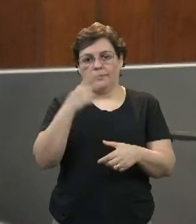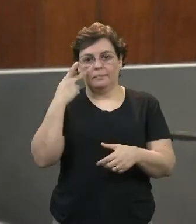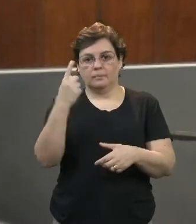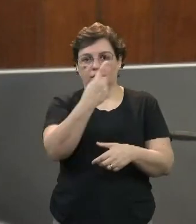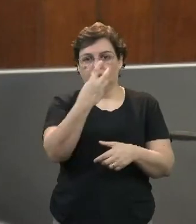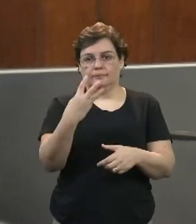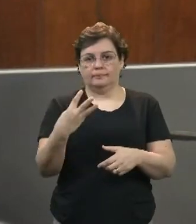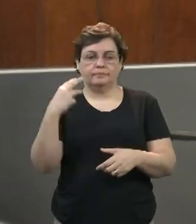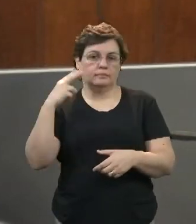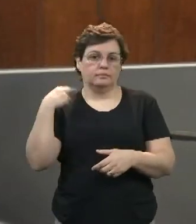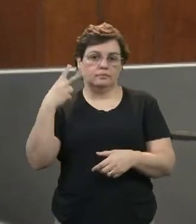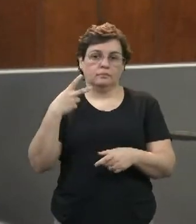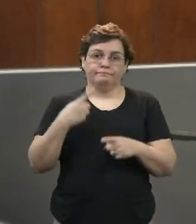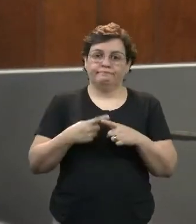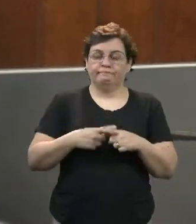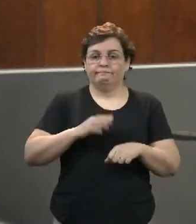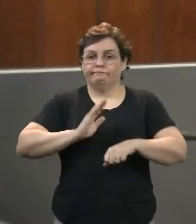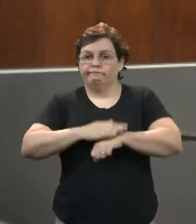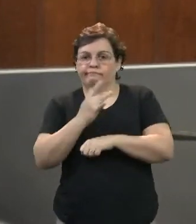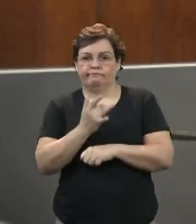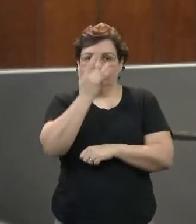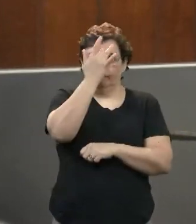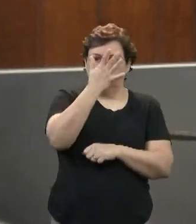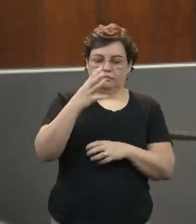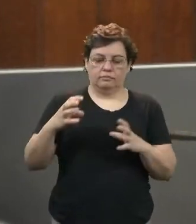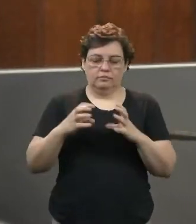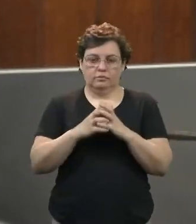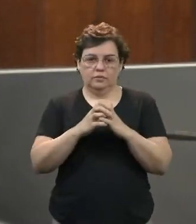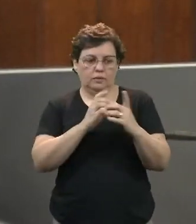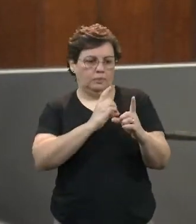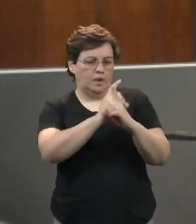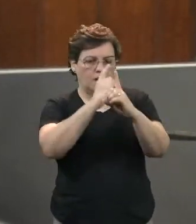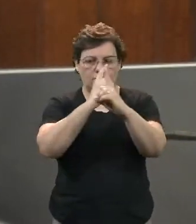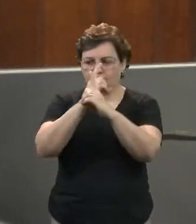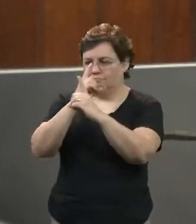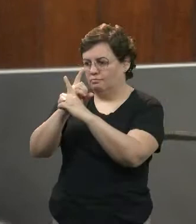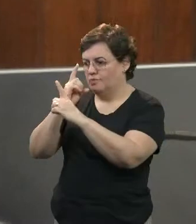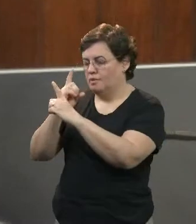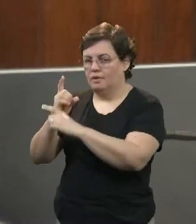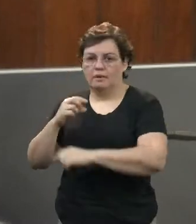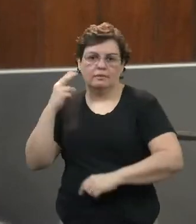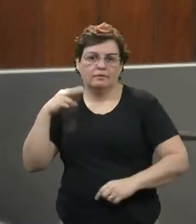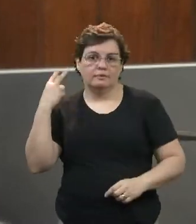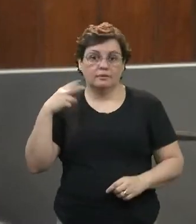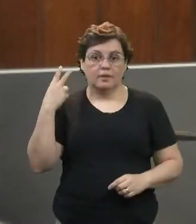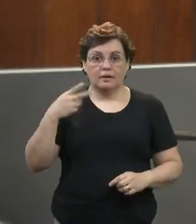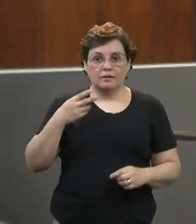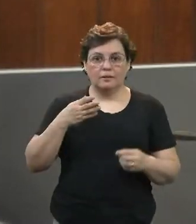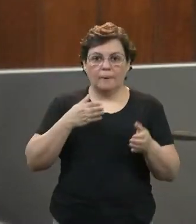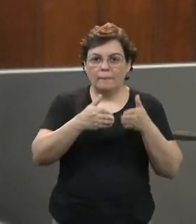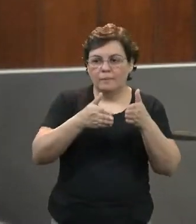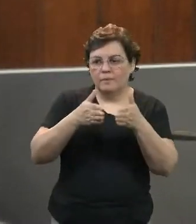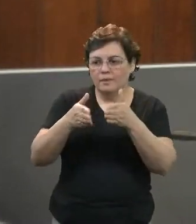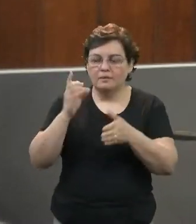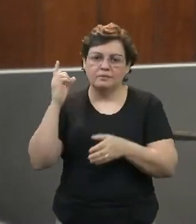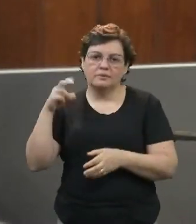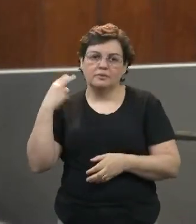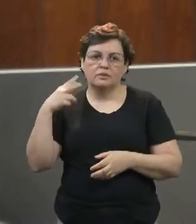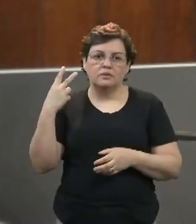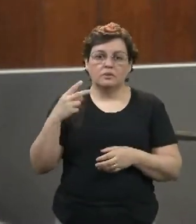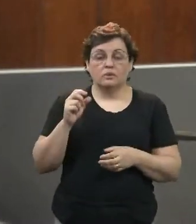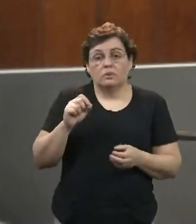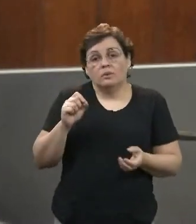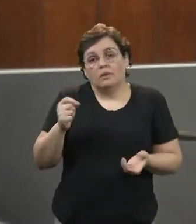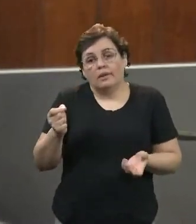vereadores. Porque é muito mais fácil a comunidade encontrar o vereador, ter acesso ao vereador, do que ter